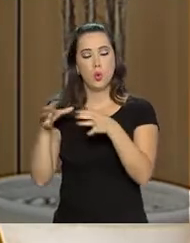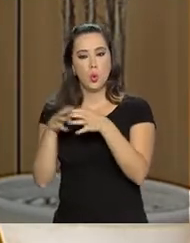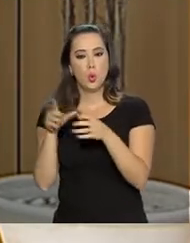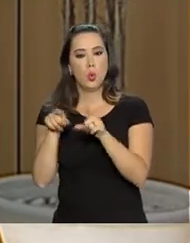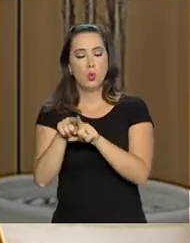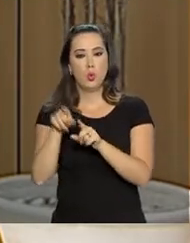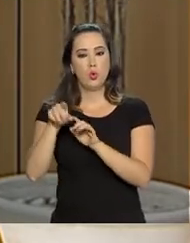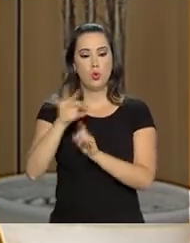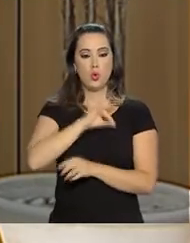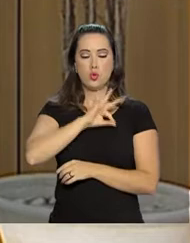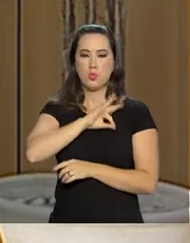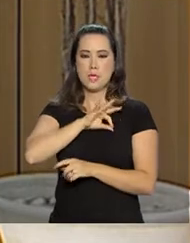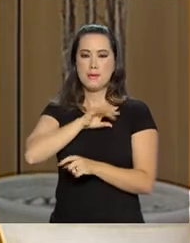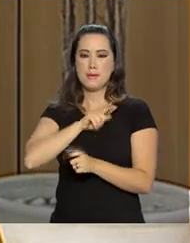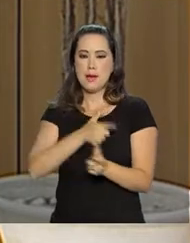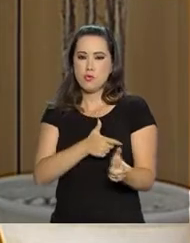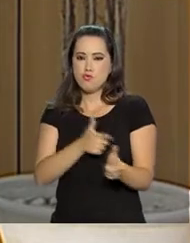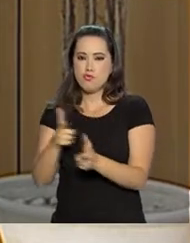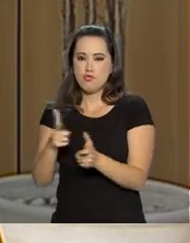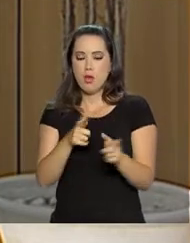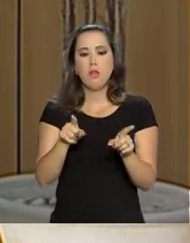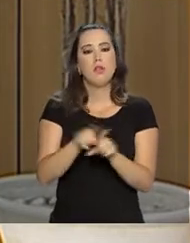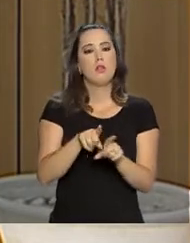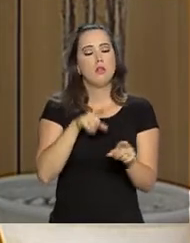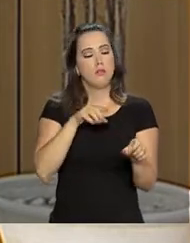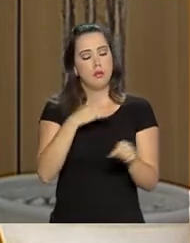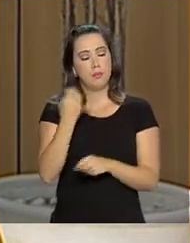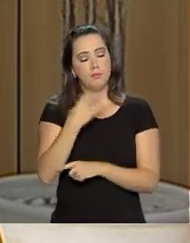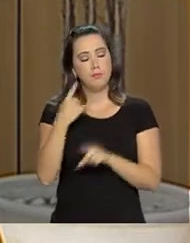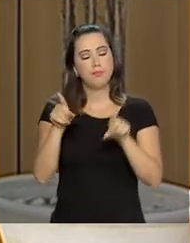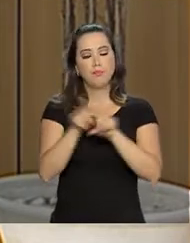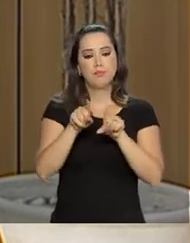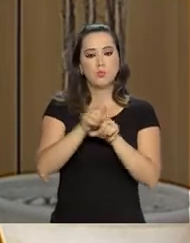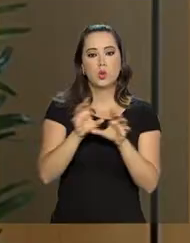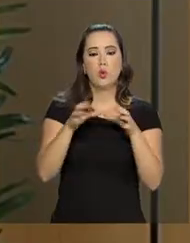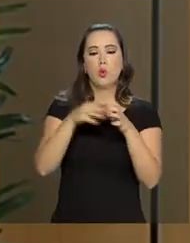de milícias. O ministro Raul Jugman comentou sobre isso. Vamos ouvir.